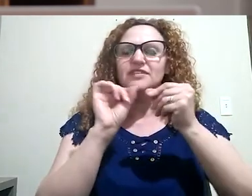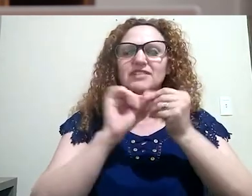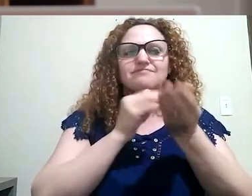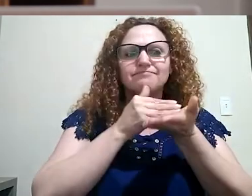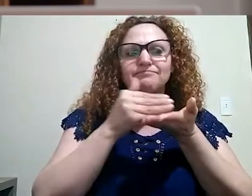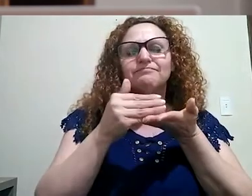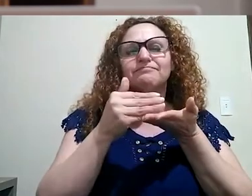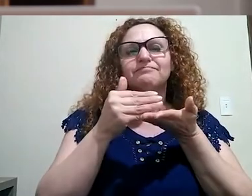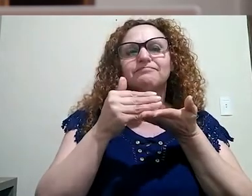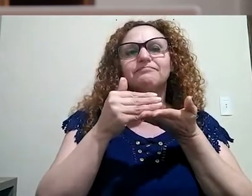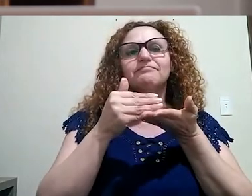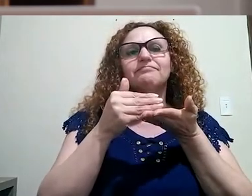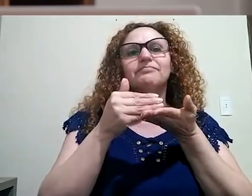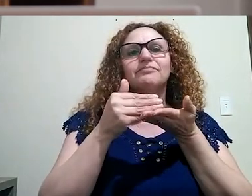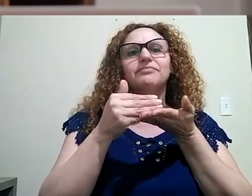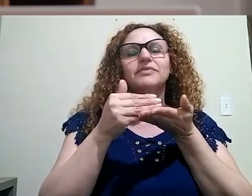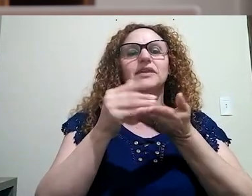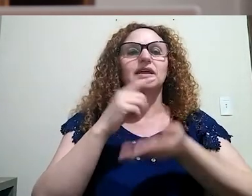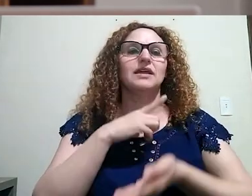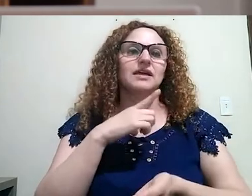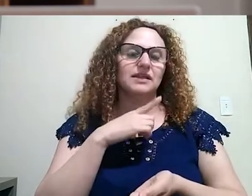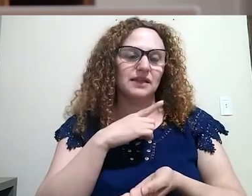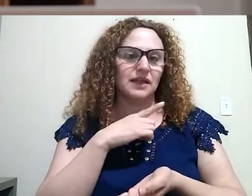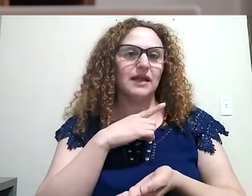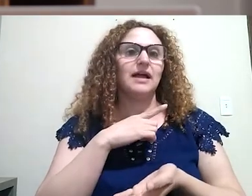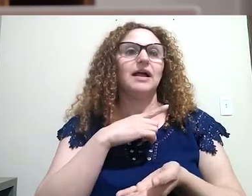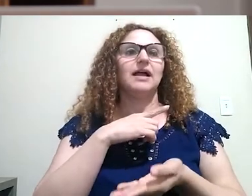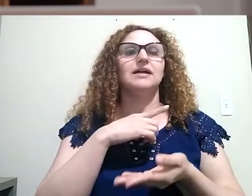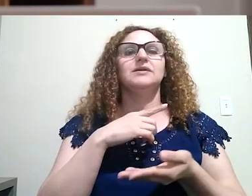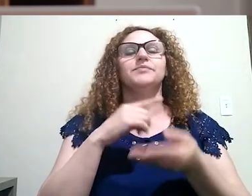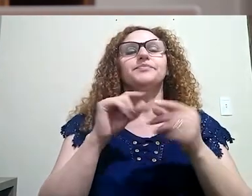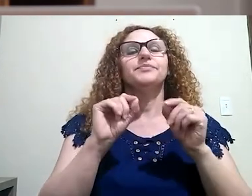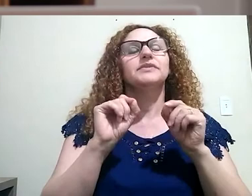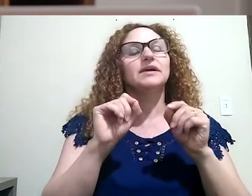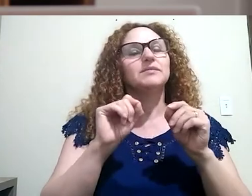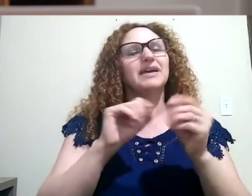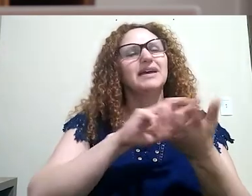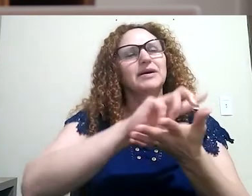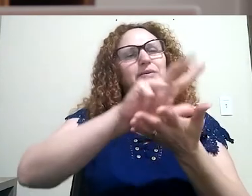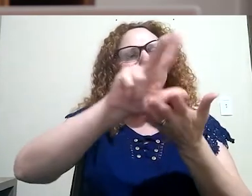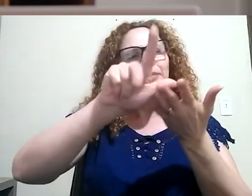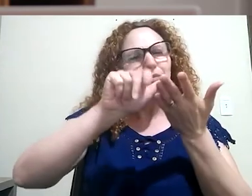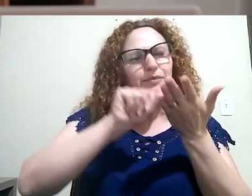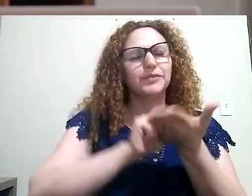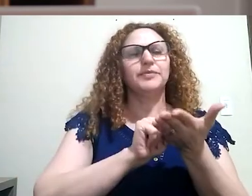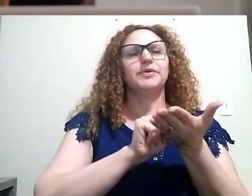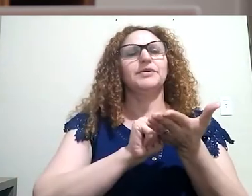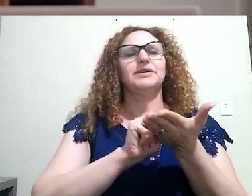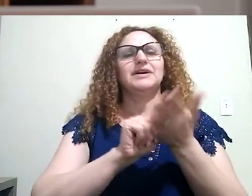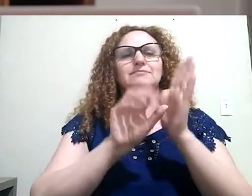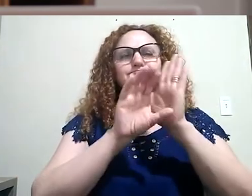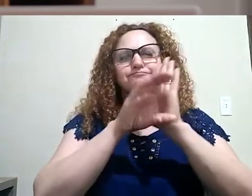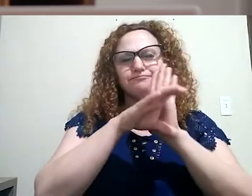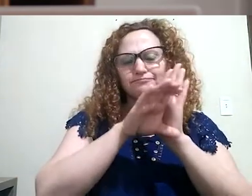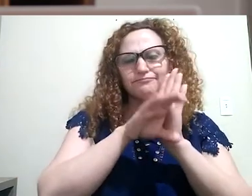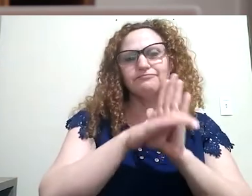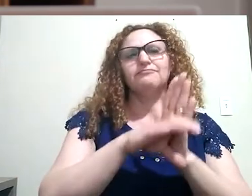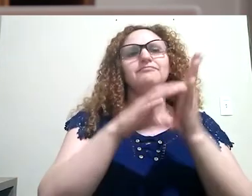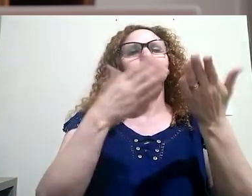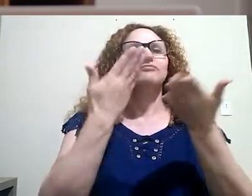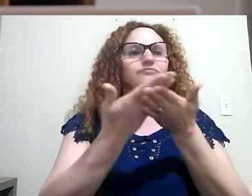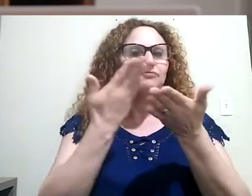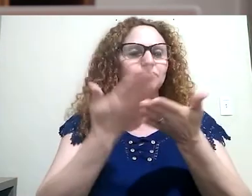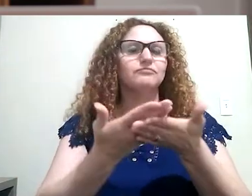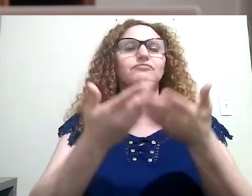introdução a alguns aspectos da abordagem estruturalista e da abordagem formalista dos